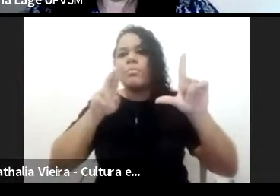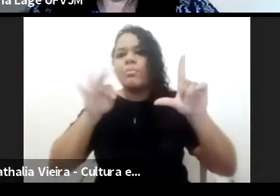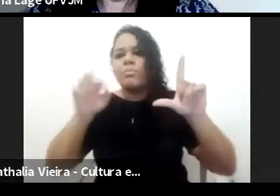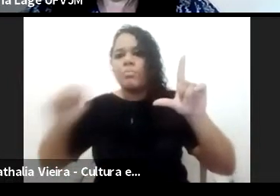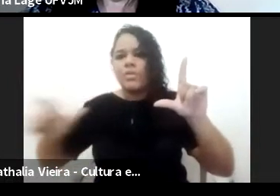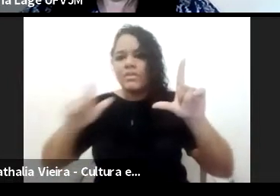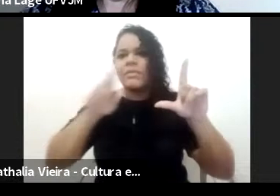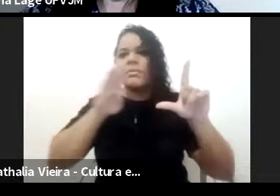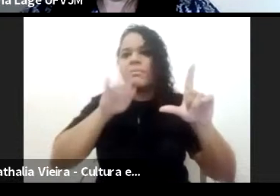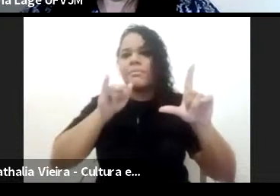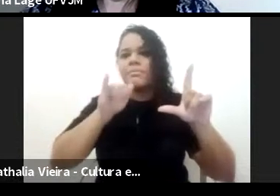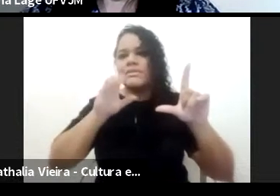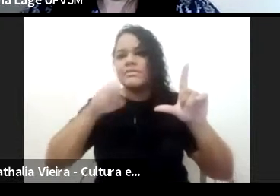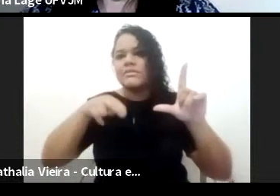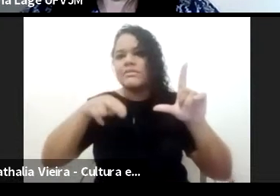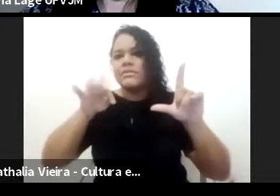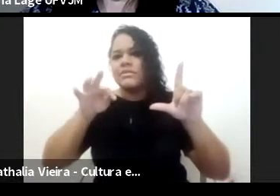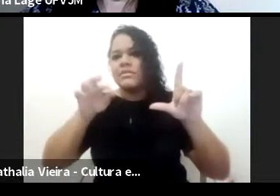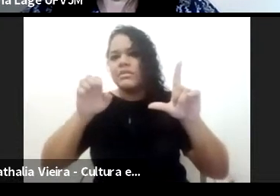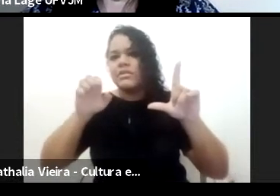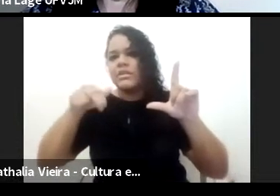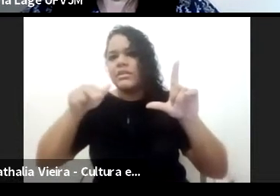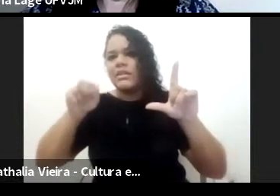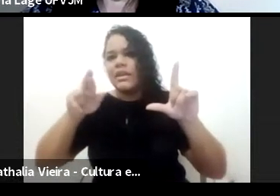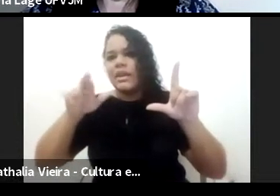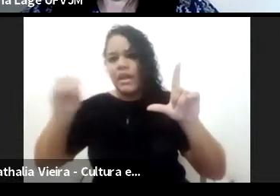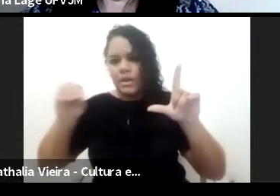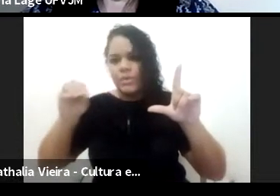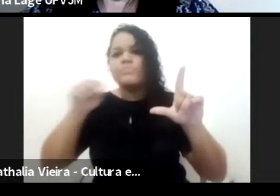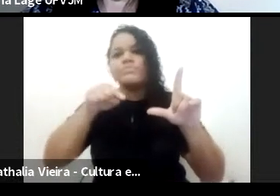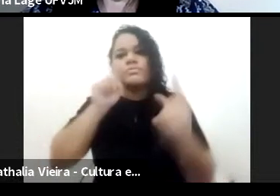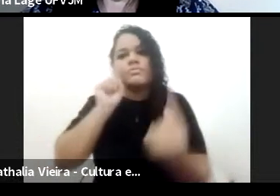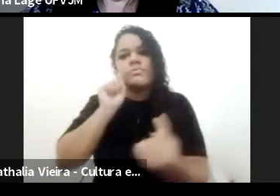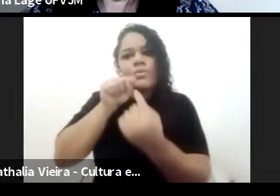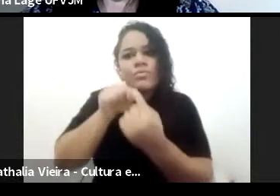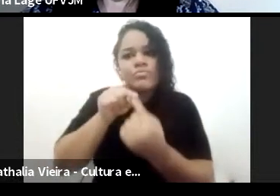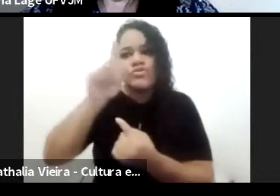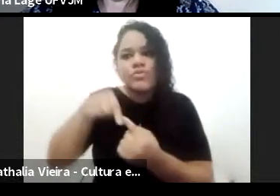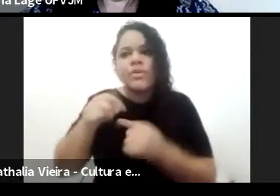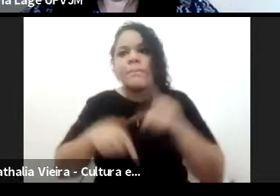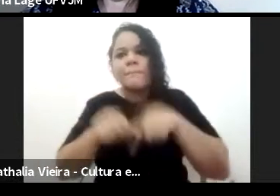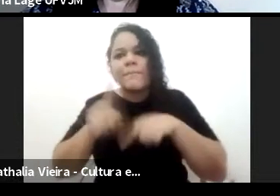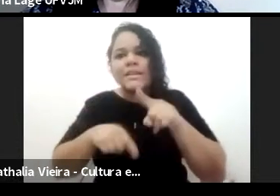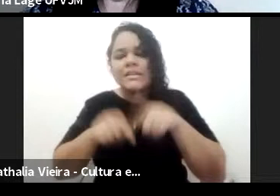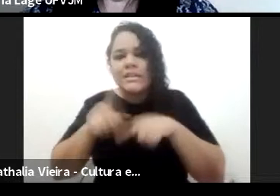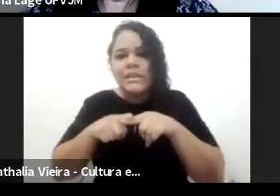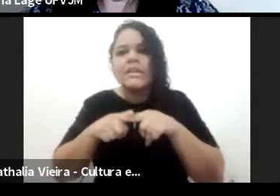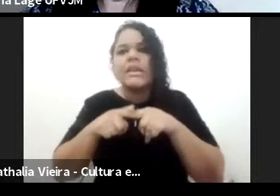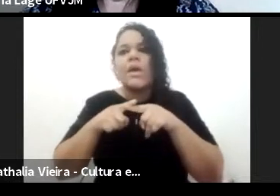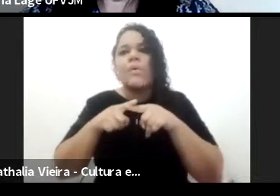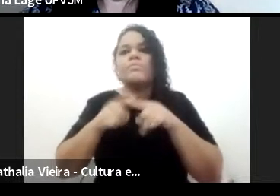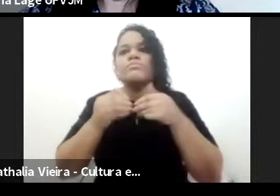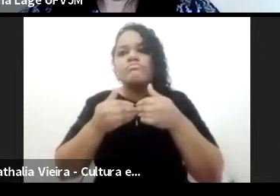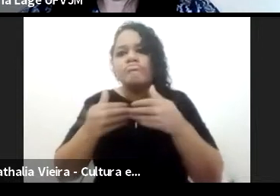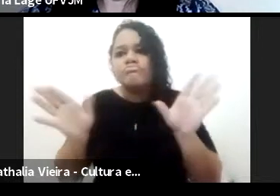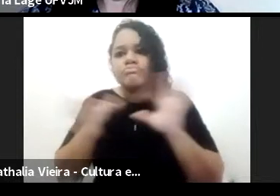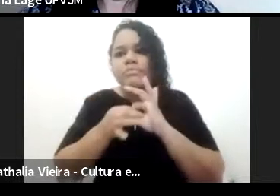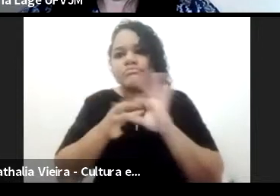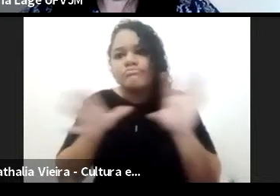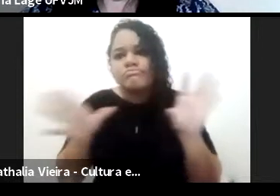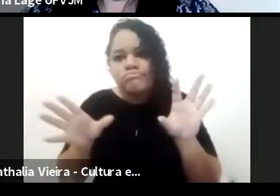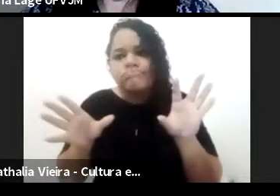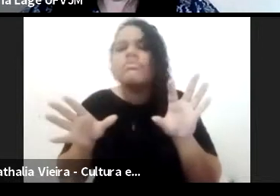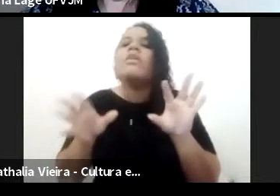disponibilizar materiais sobre os 200 anos da independência no Brasil, nas várias dimensões da história